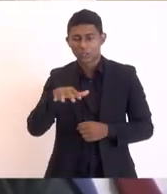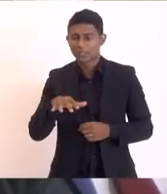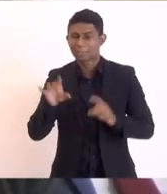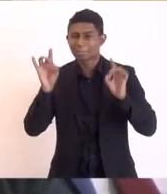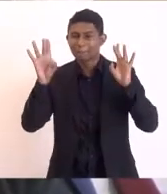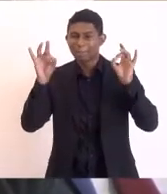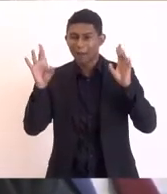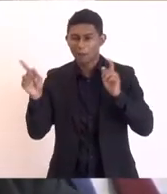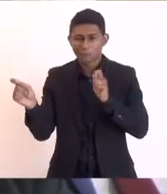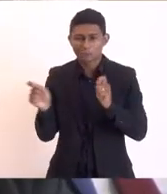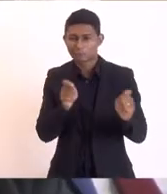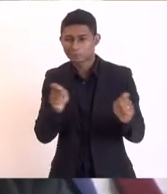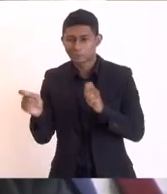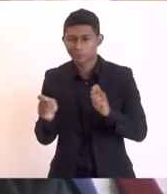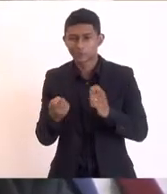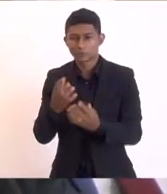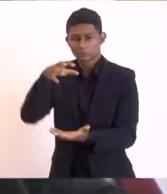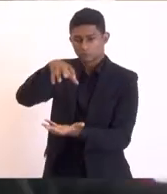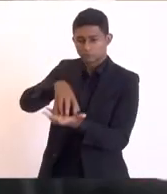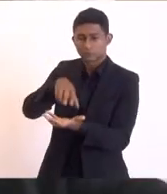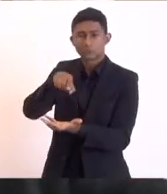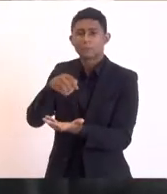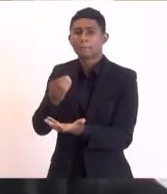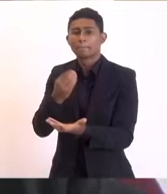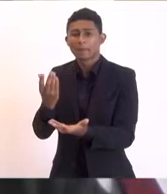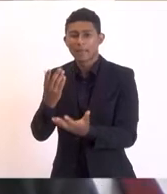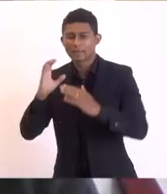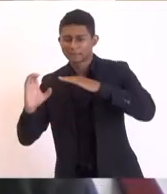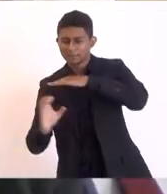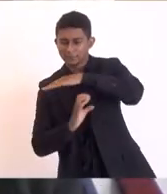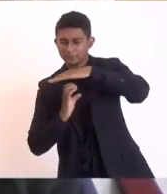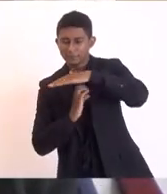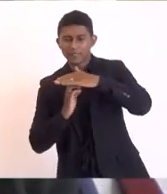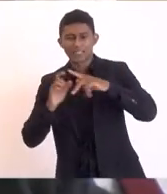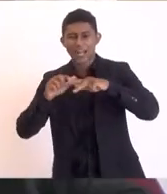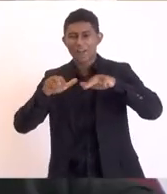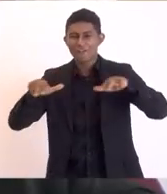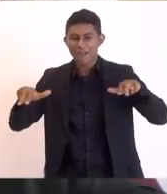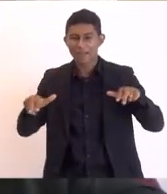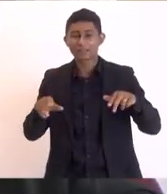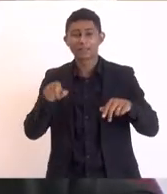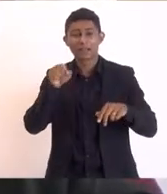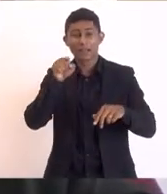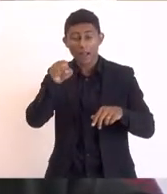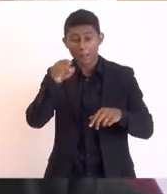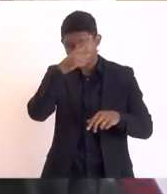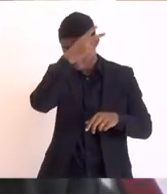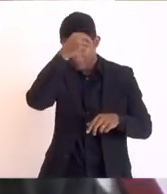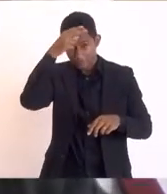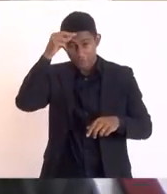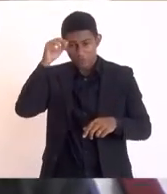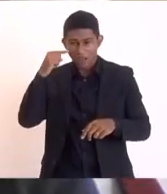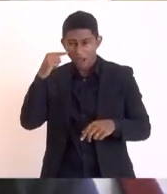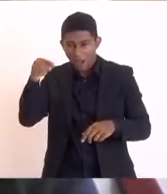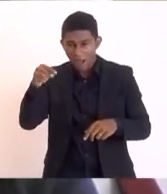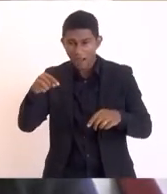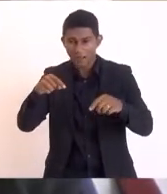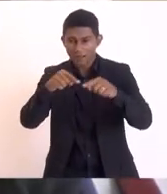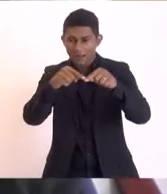é um polo empresarial onde a prefeitura desapropriou uma área de